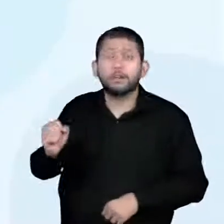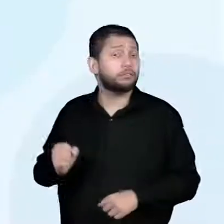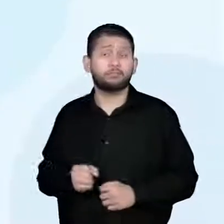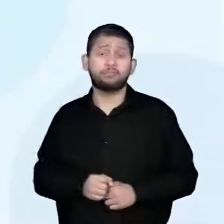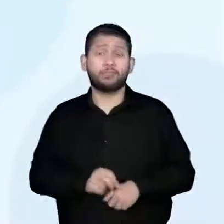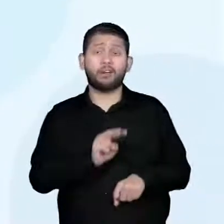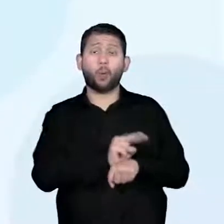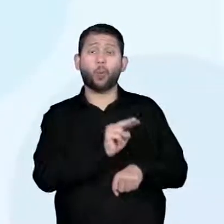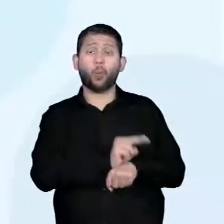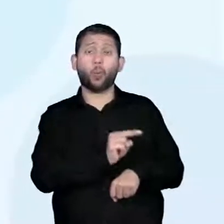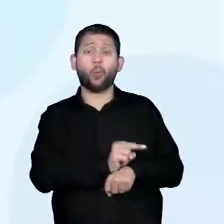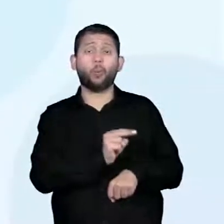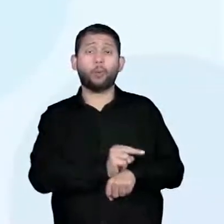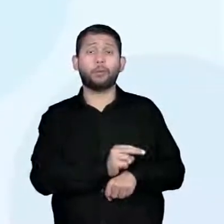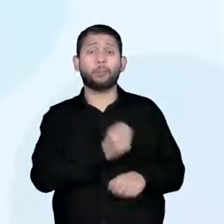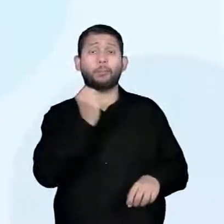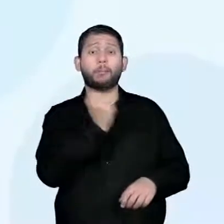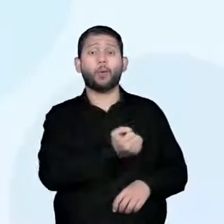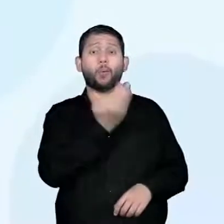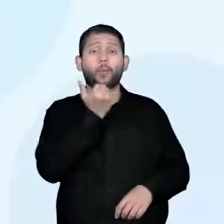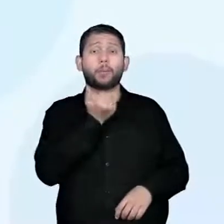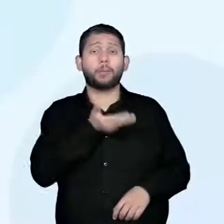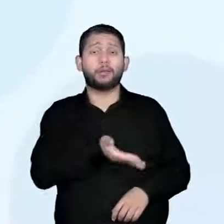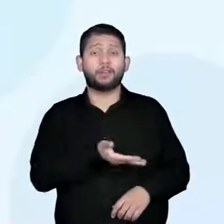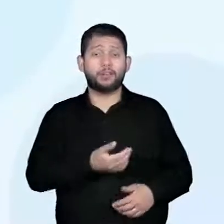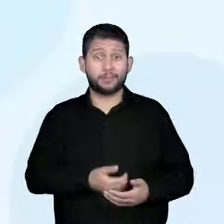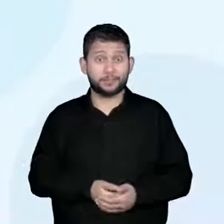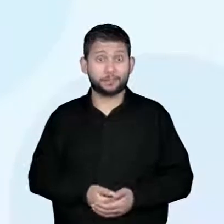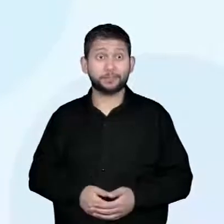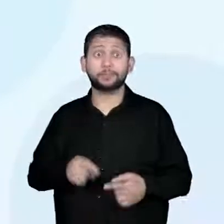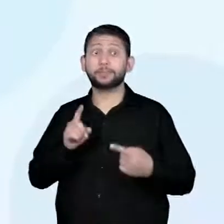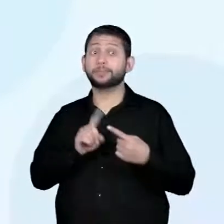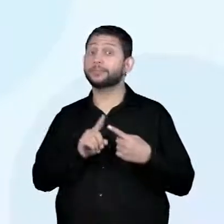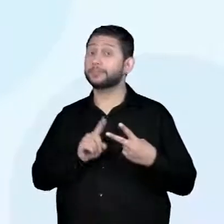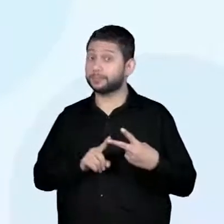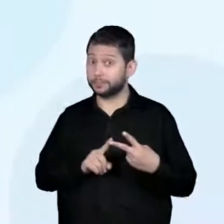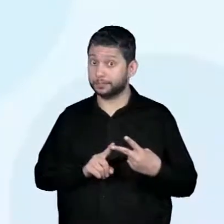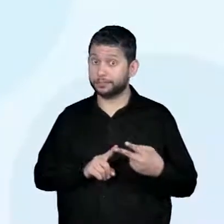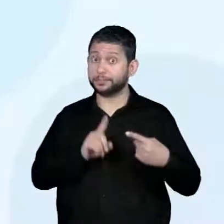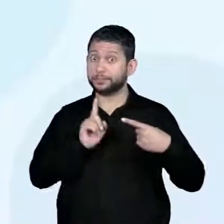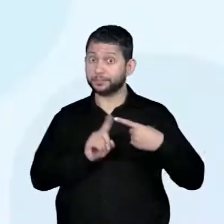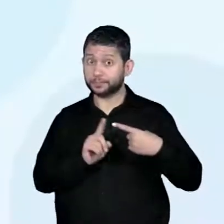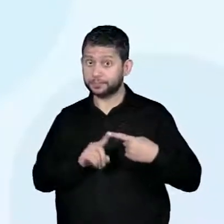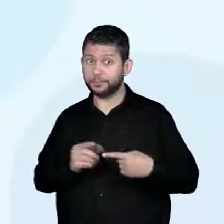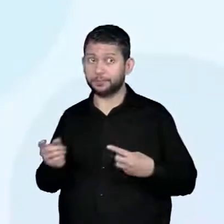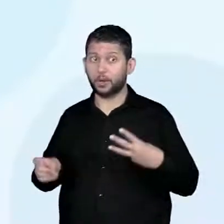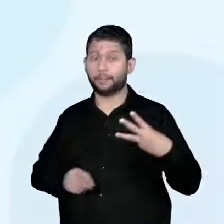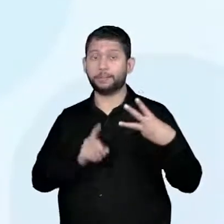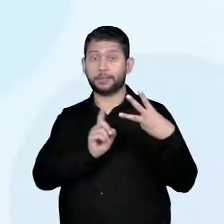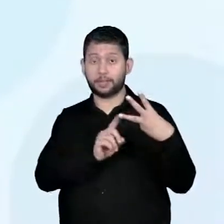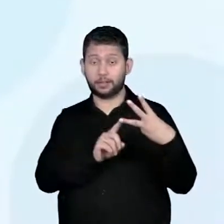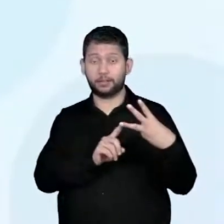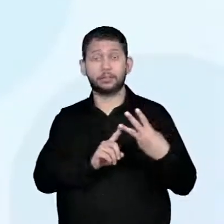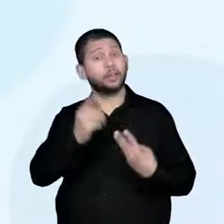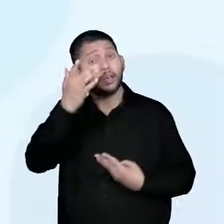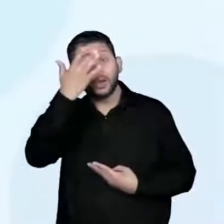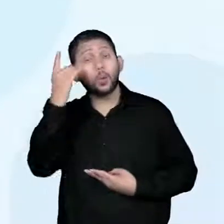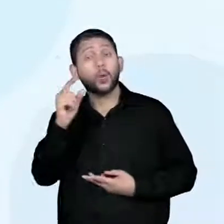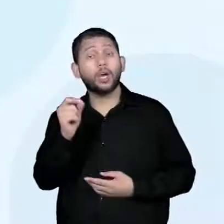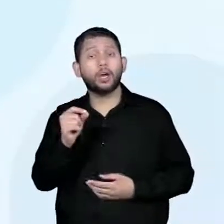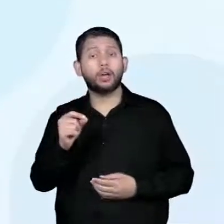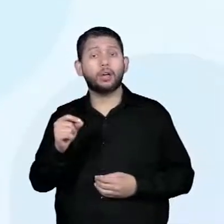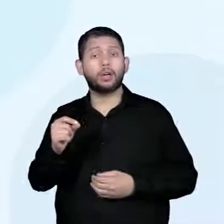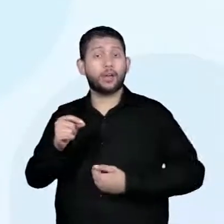O homem começa a plantar e colher. Então, de vez de ele buscar na natureza,